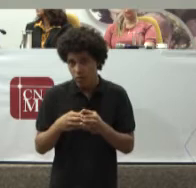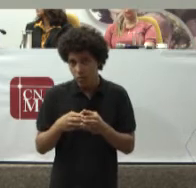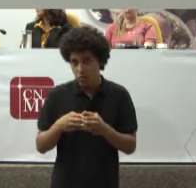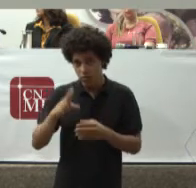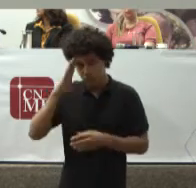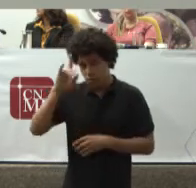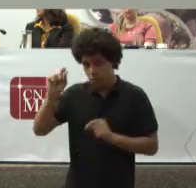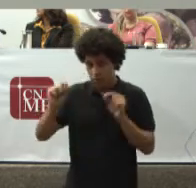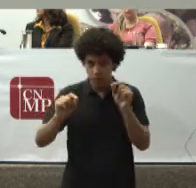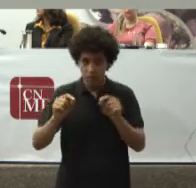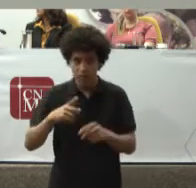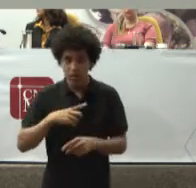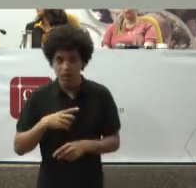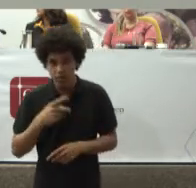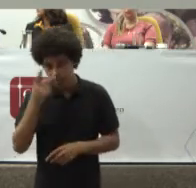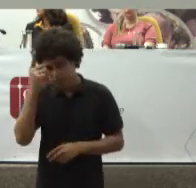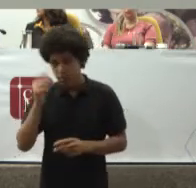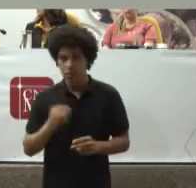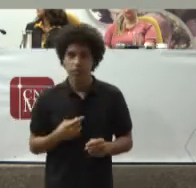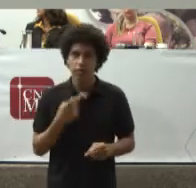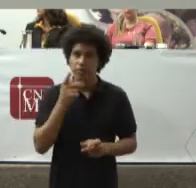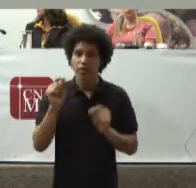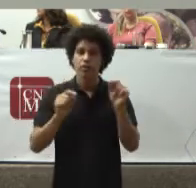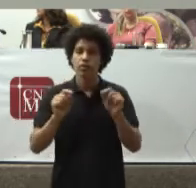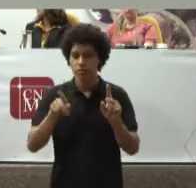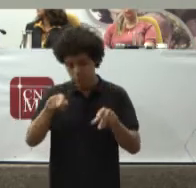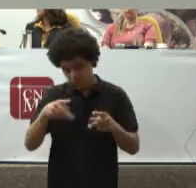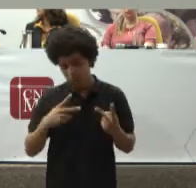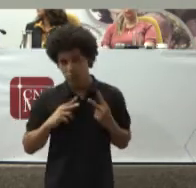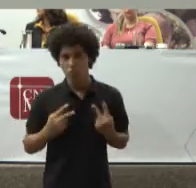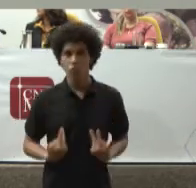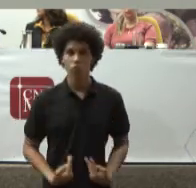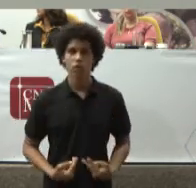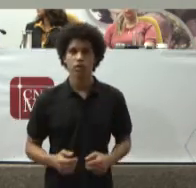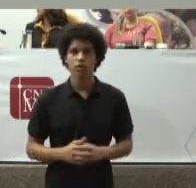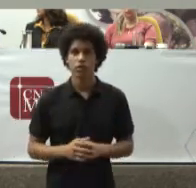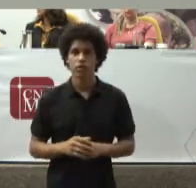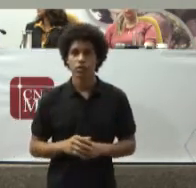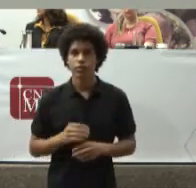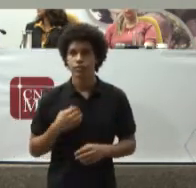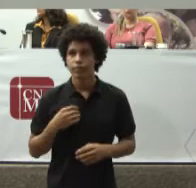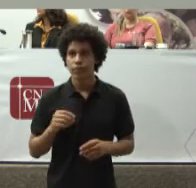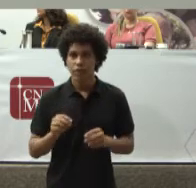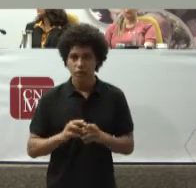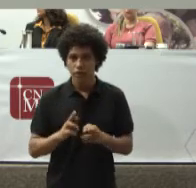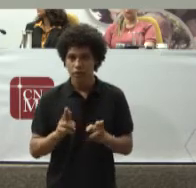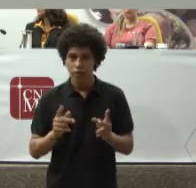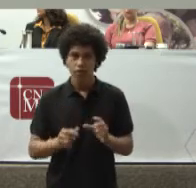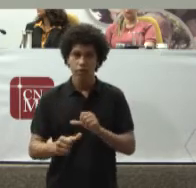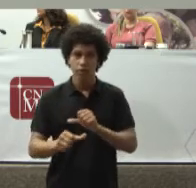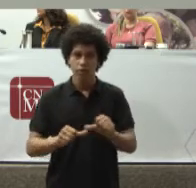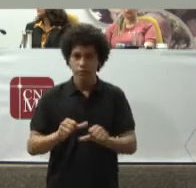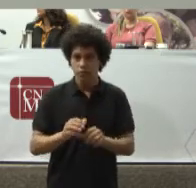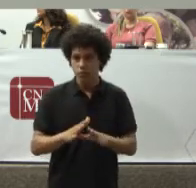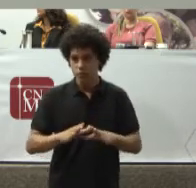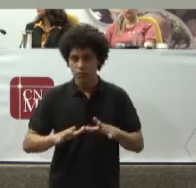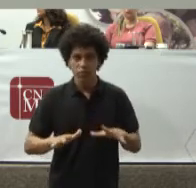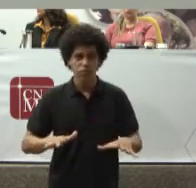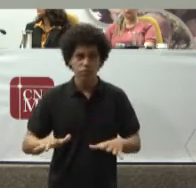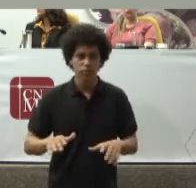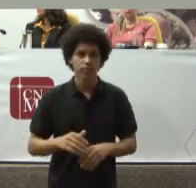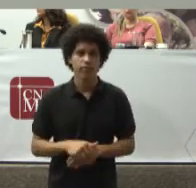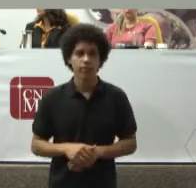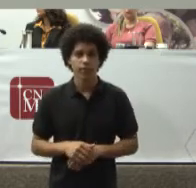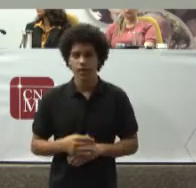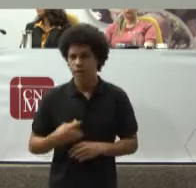seres humanos E seres humanos Que compartilham Este mesmo Esta mesma necessidade De nos